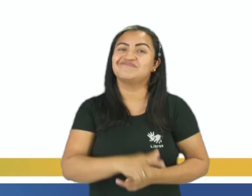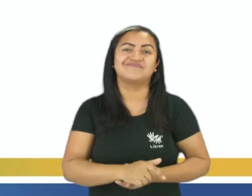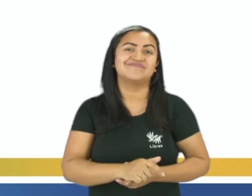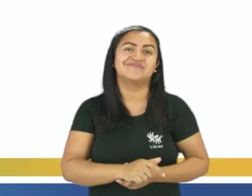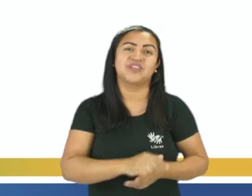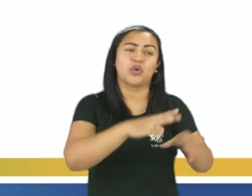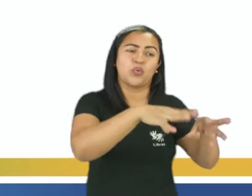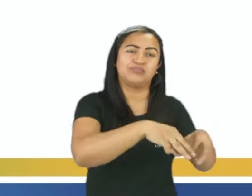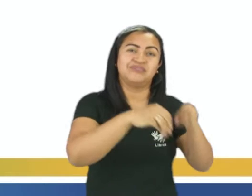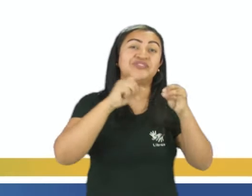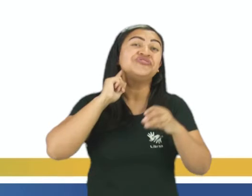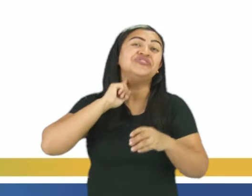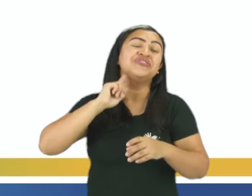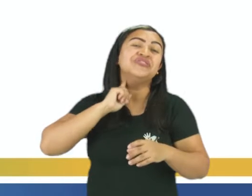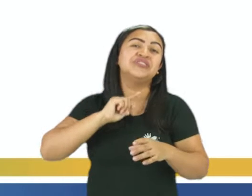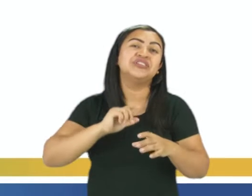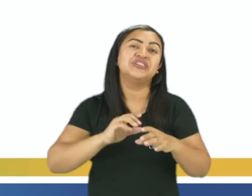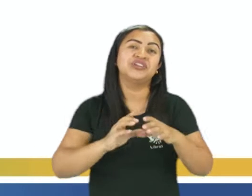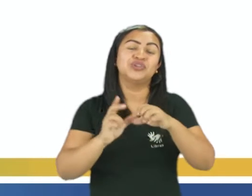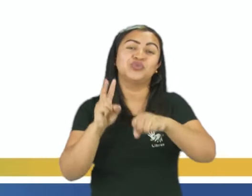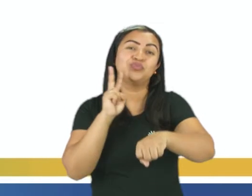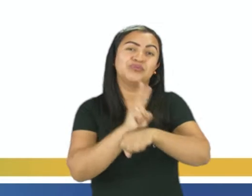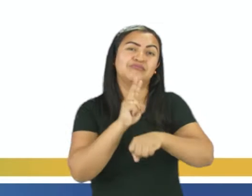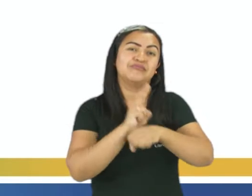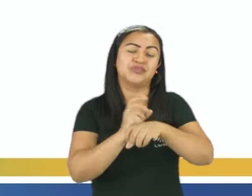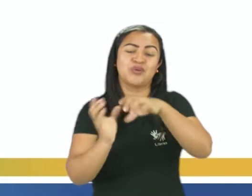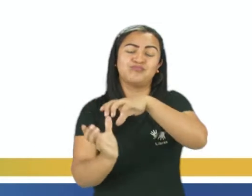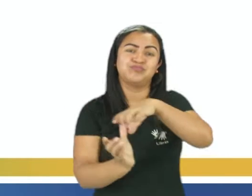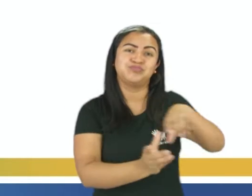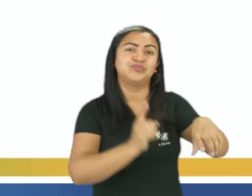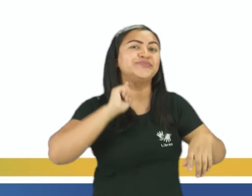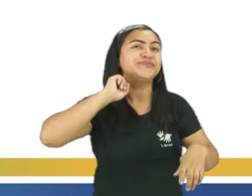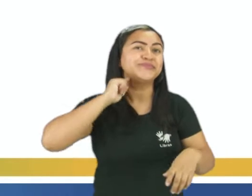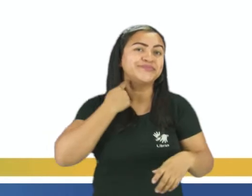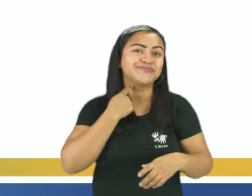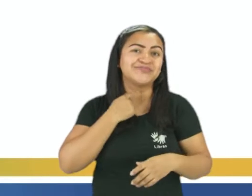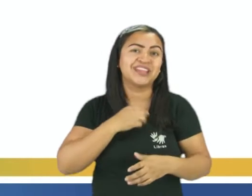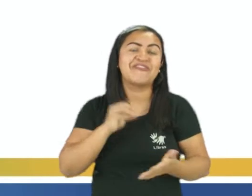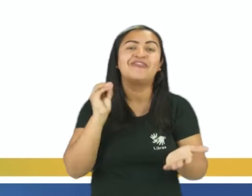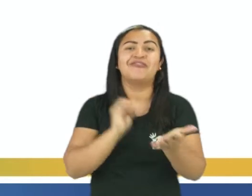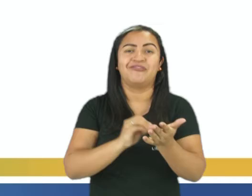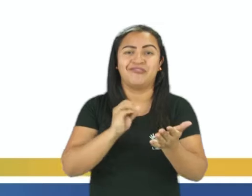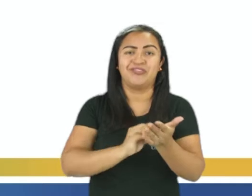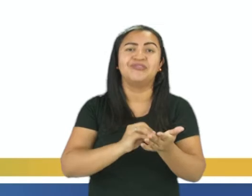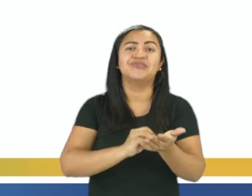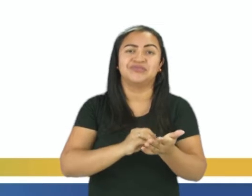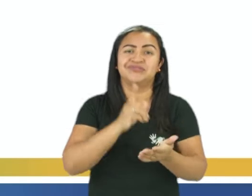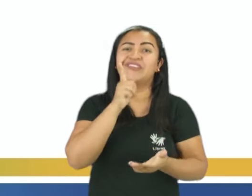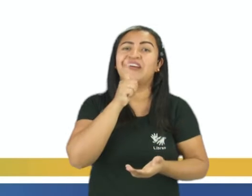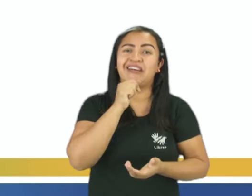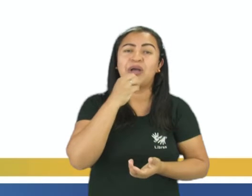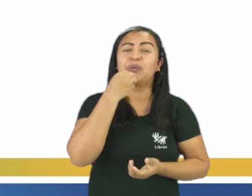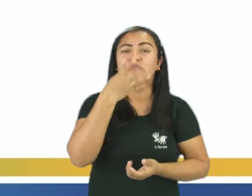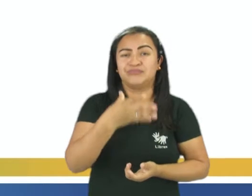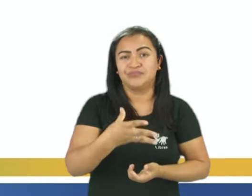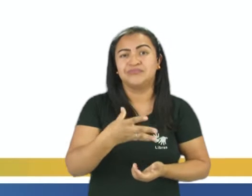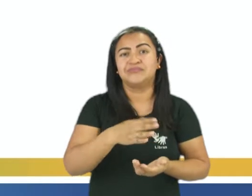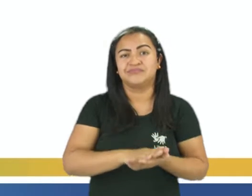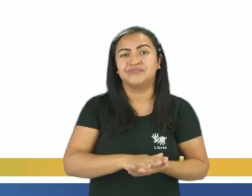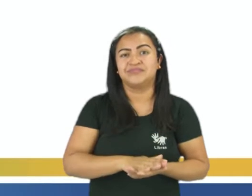esgoto. A falta de acesso à água potável impacta 35 milhões.